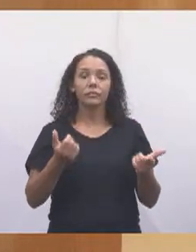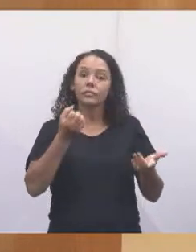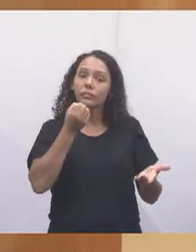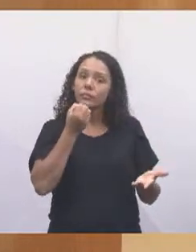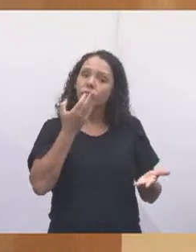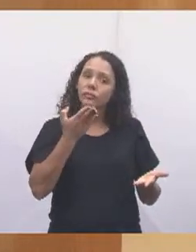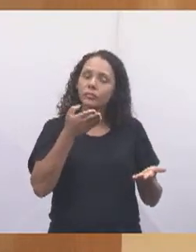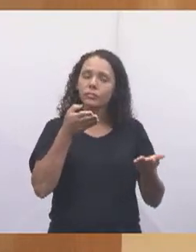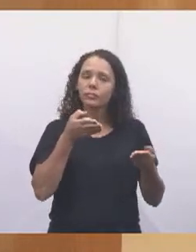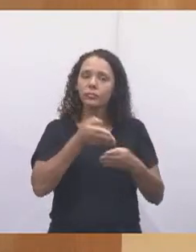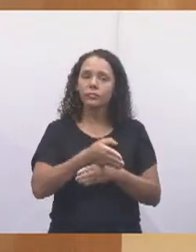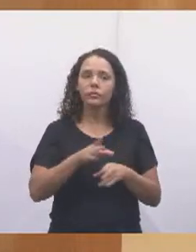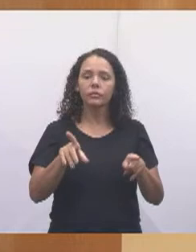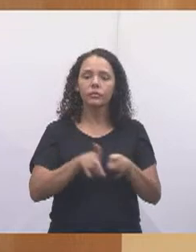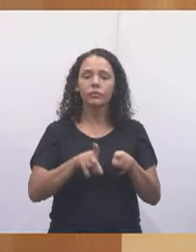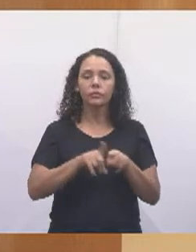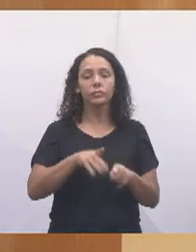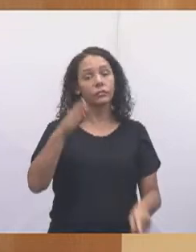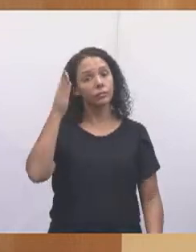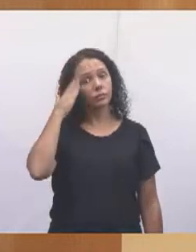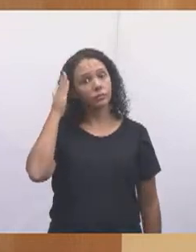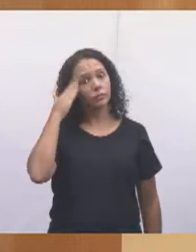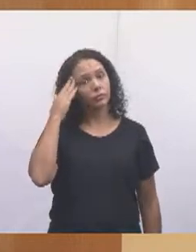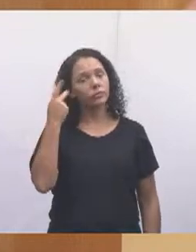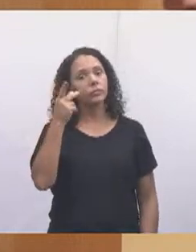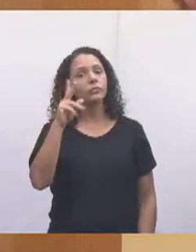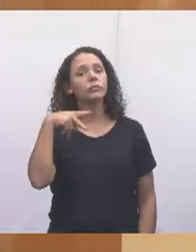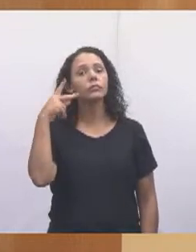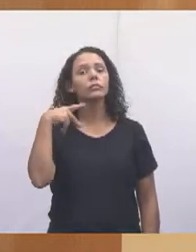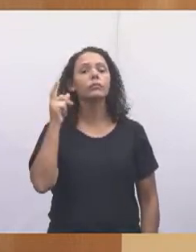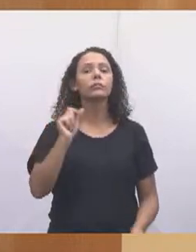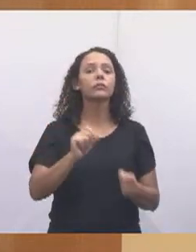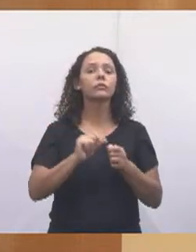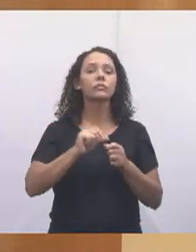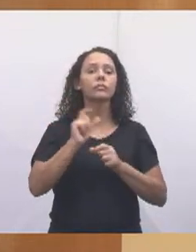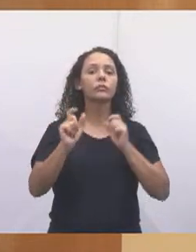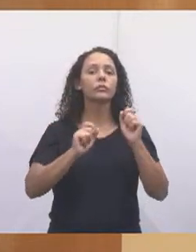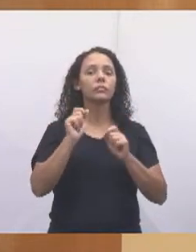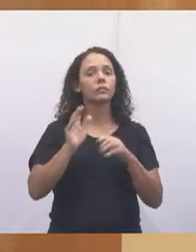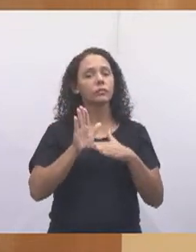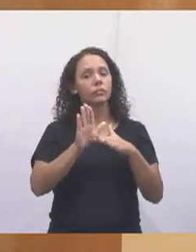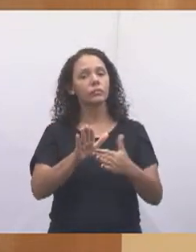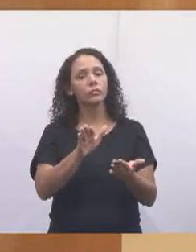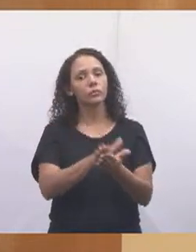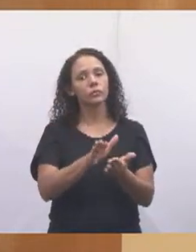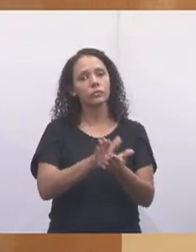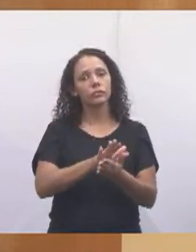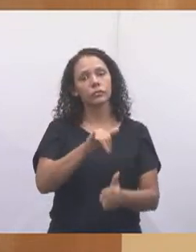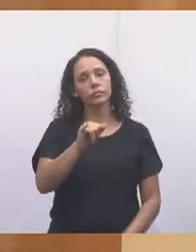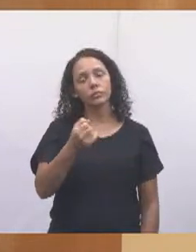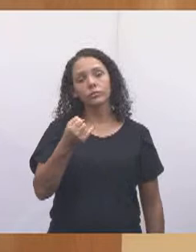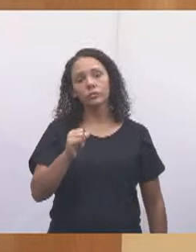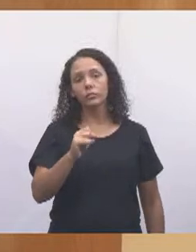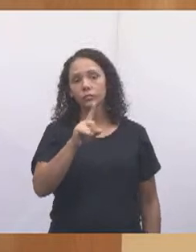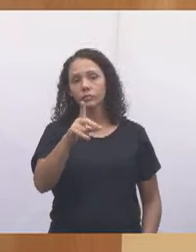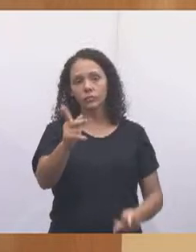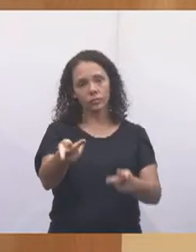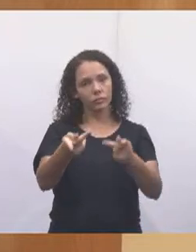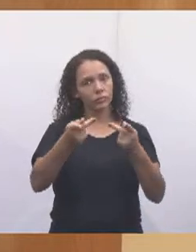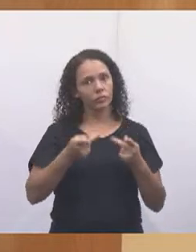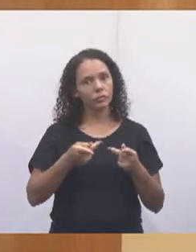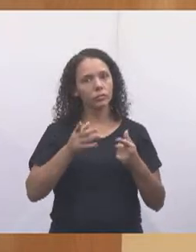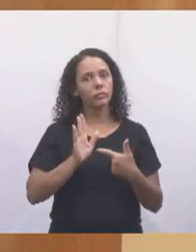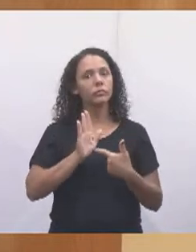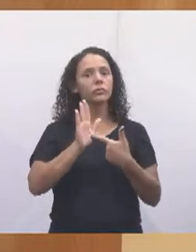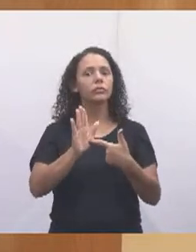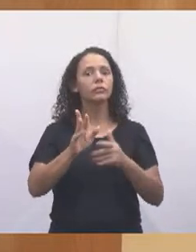você participar e saber o que o teu vereador está fazendo pela cidade de Jacareí. Se você vier no meu gabinete, eu vou estar